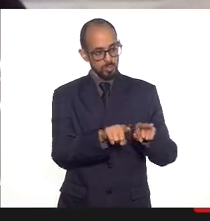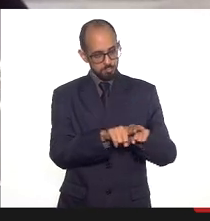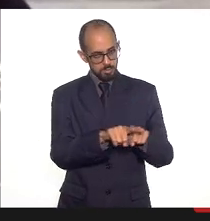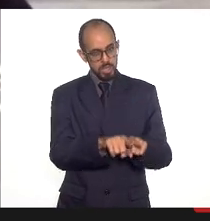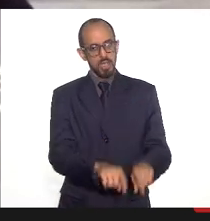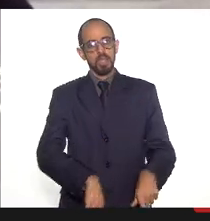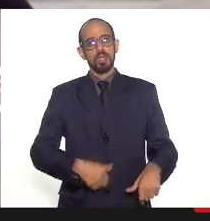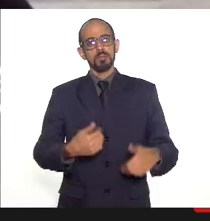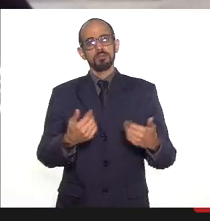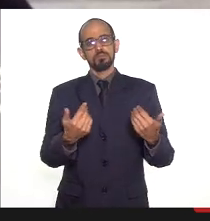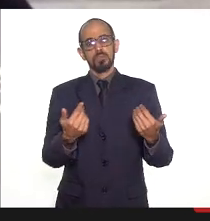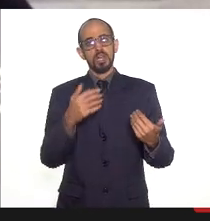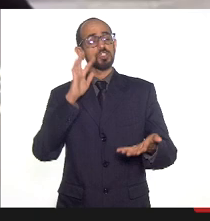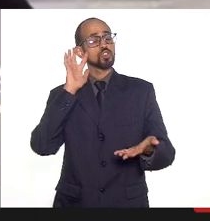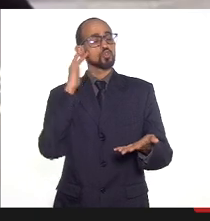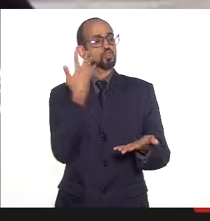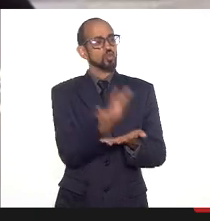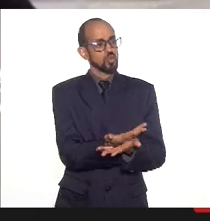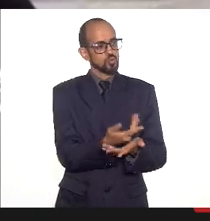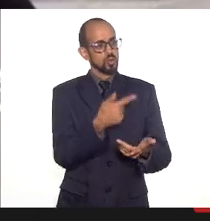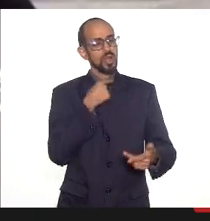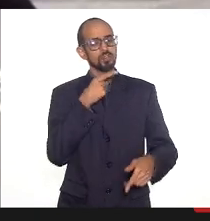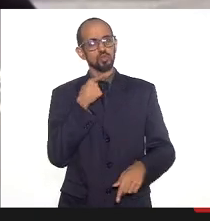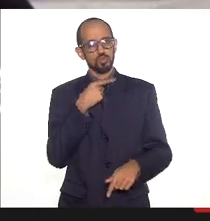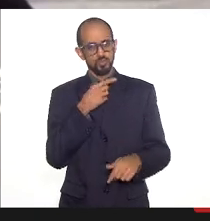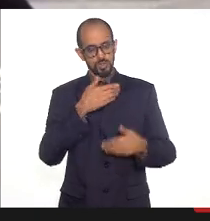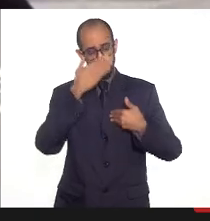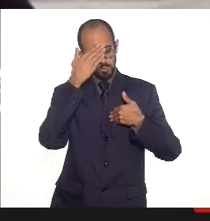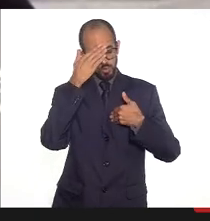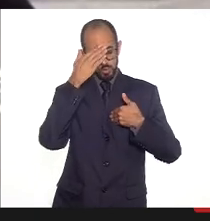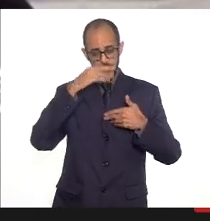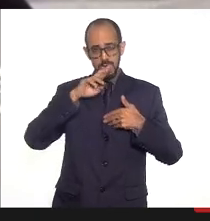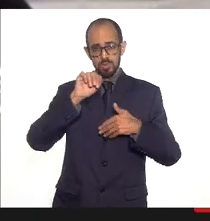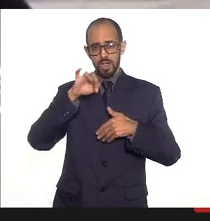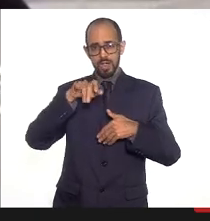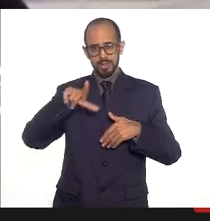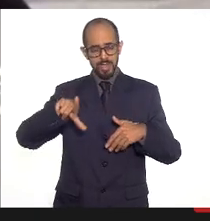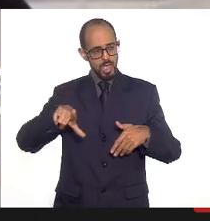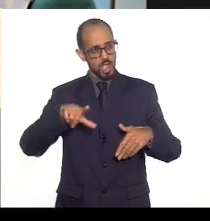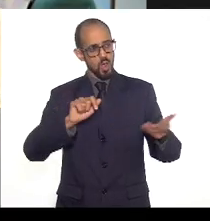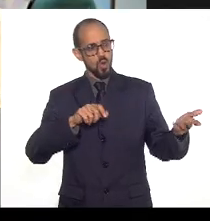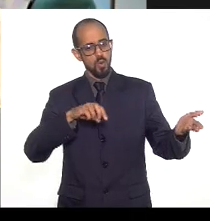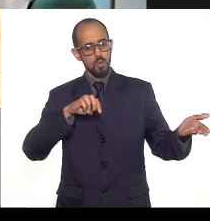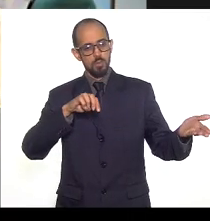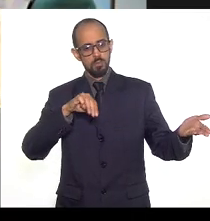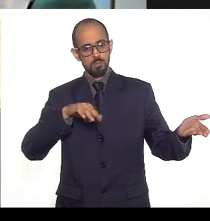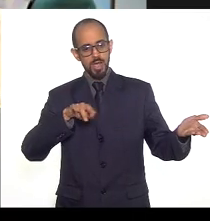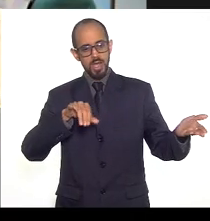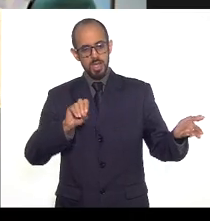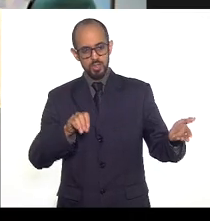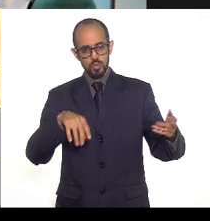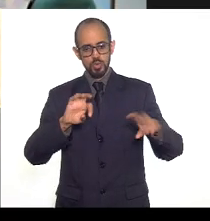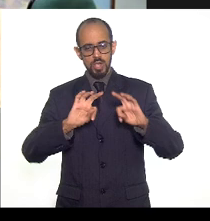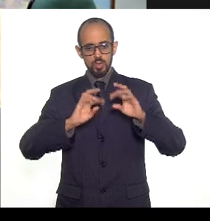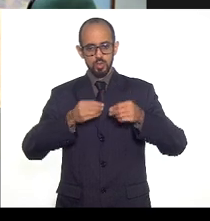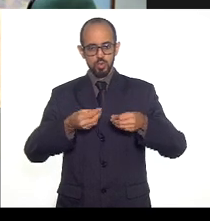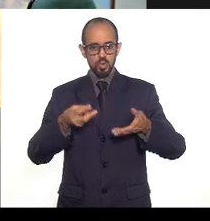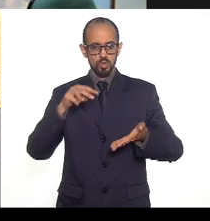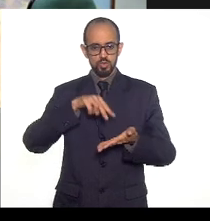solucionar de vez esse questionamento obrigada doutora Raquel obrigada doutor Mário e a todos os